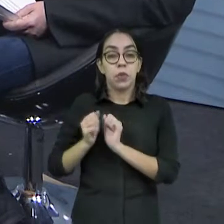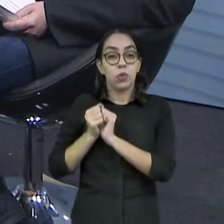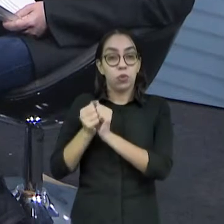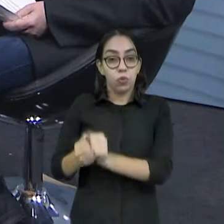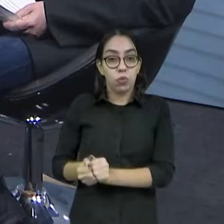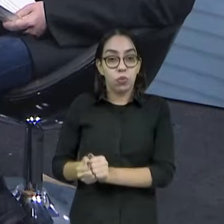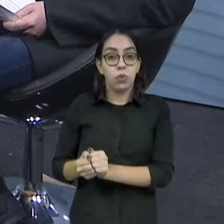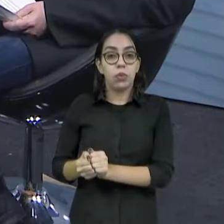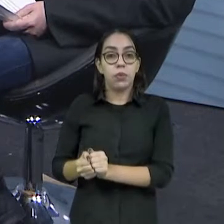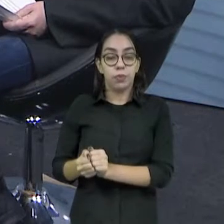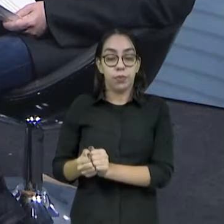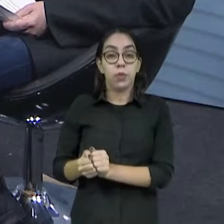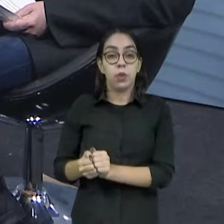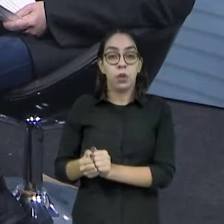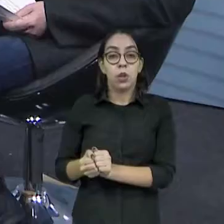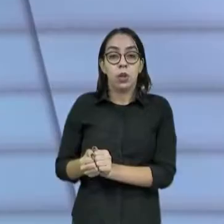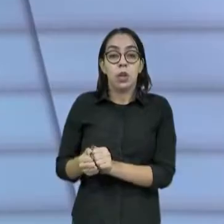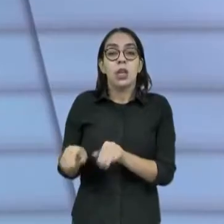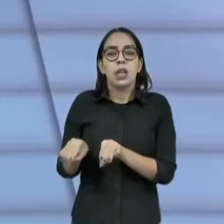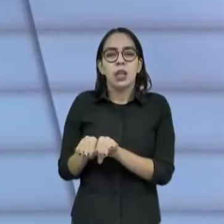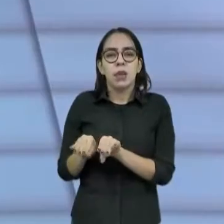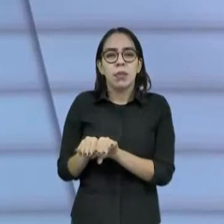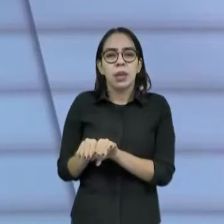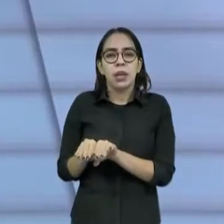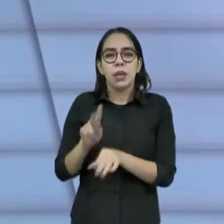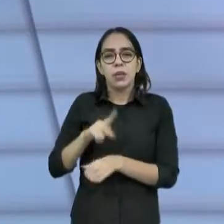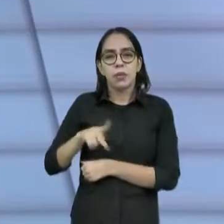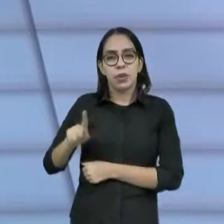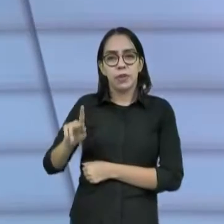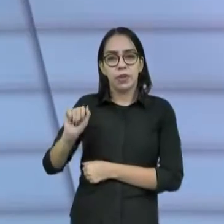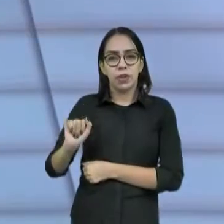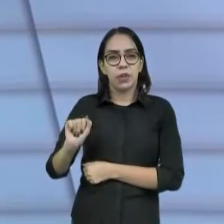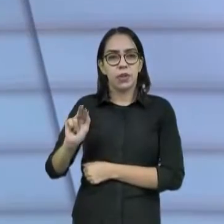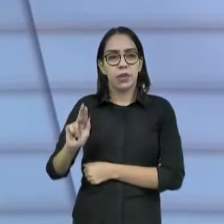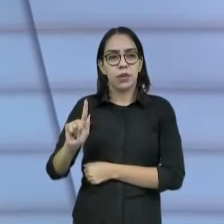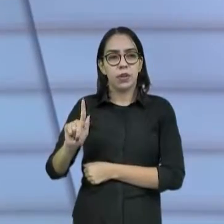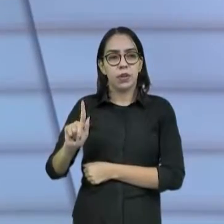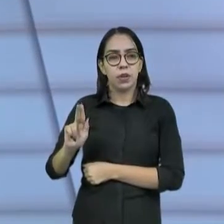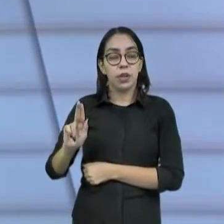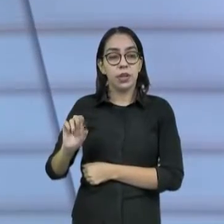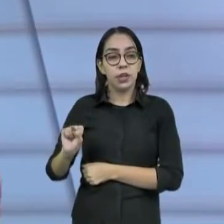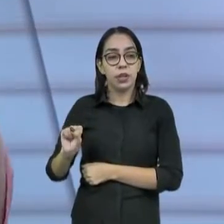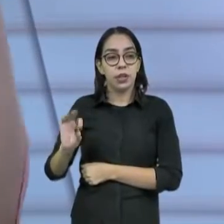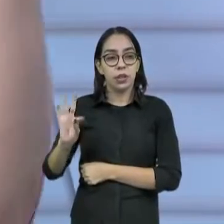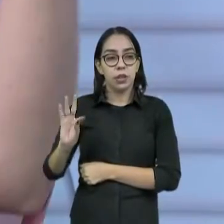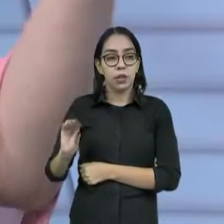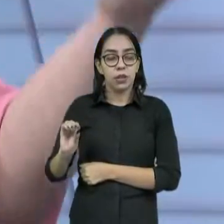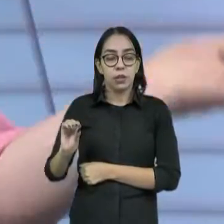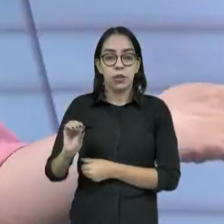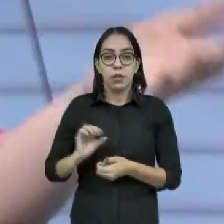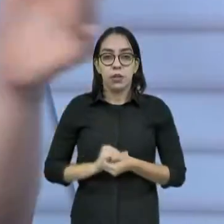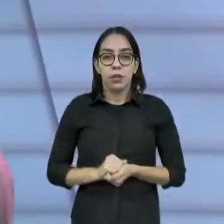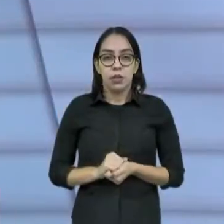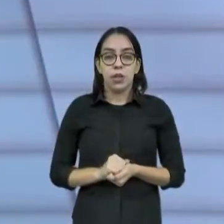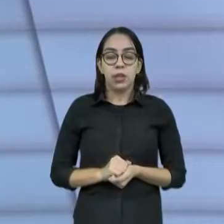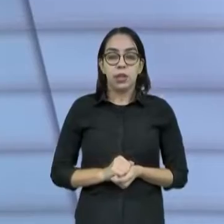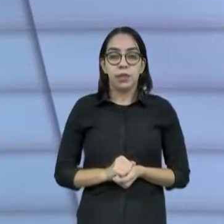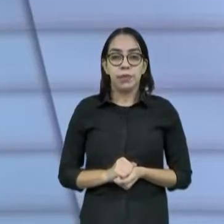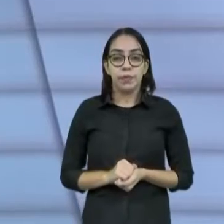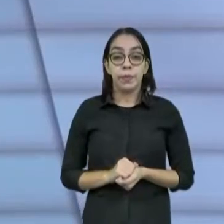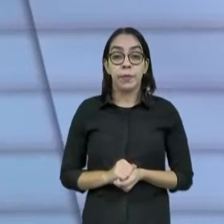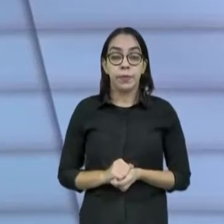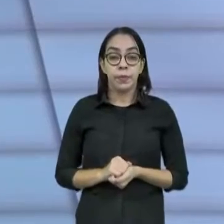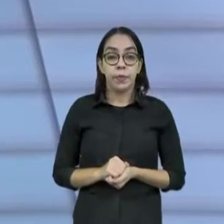Albuquerque, que está à frente, né? E um dos membros do Núcleo Gestor é professor Abraão Saraiva, que está à frente dessa agenda de